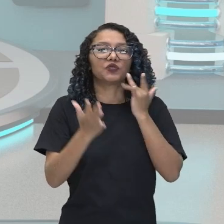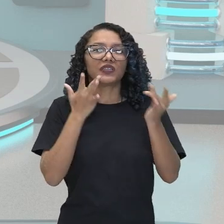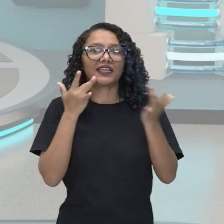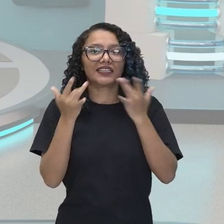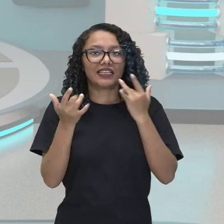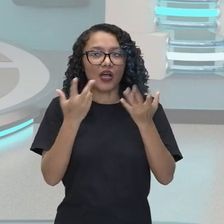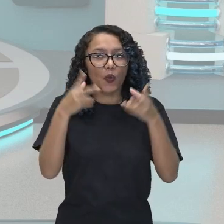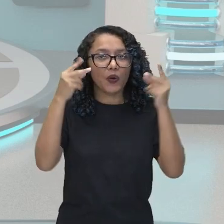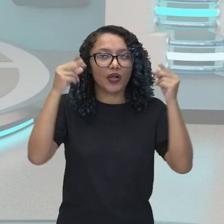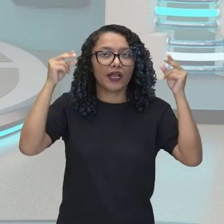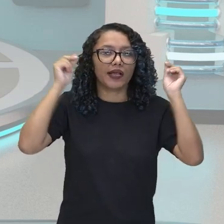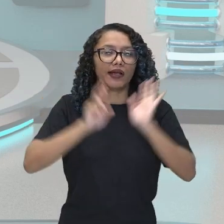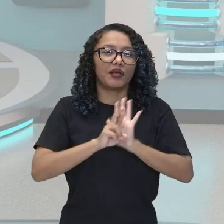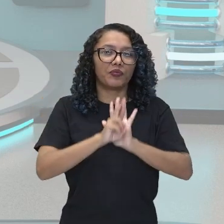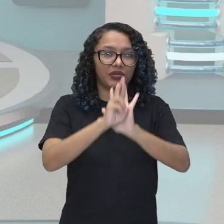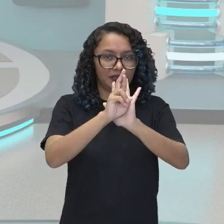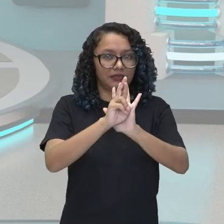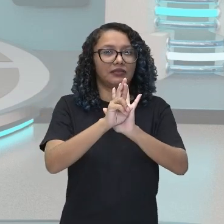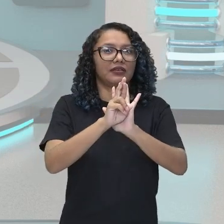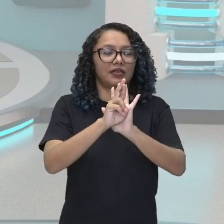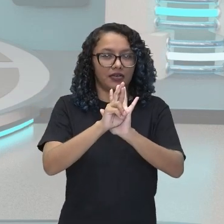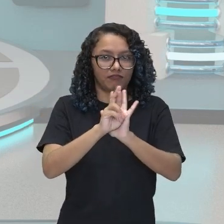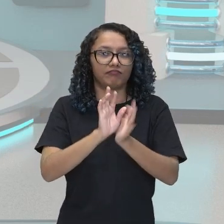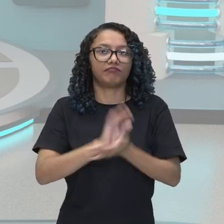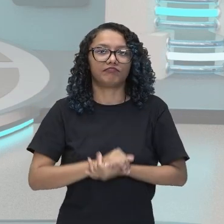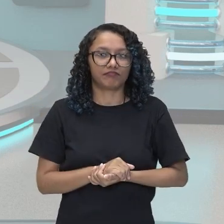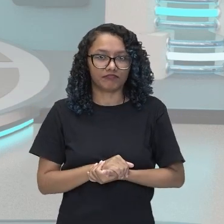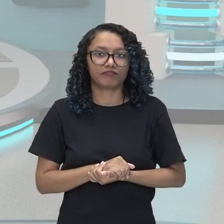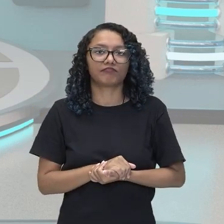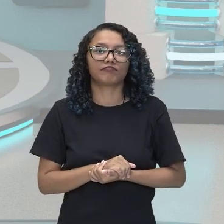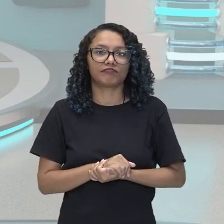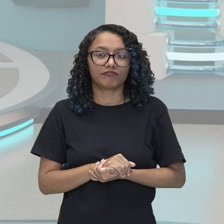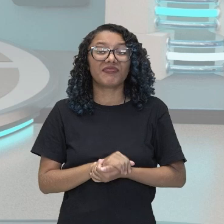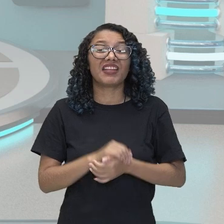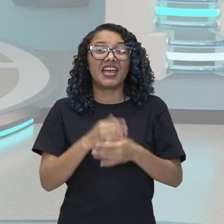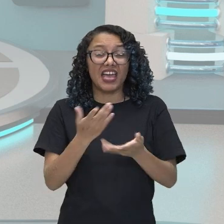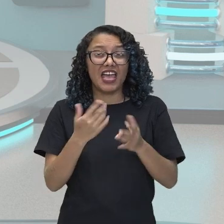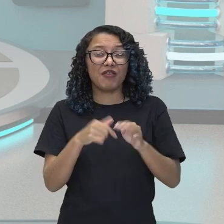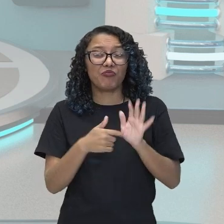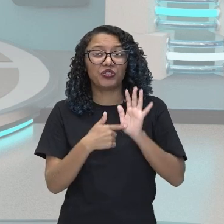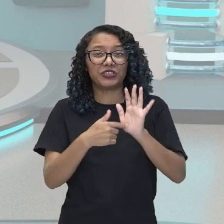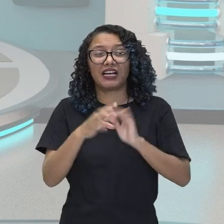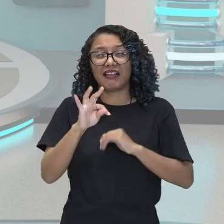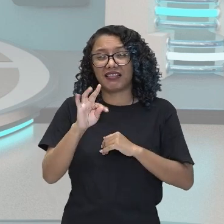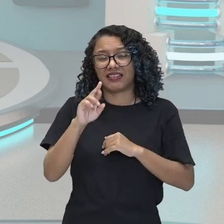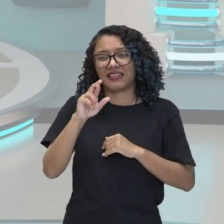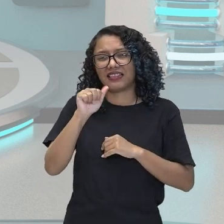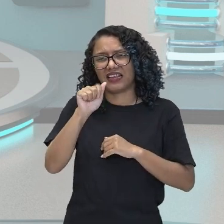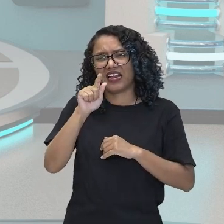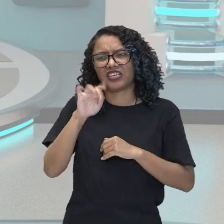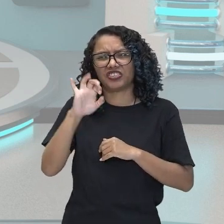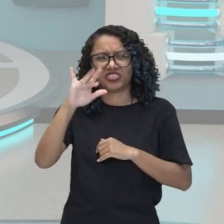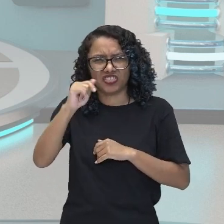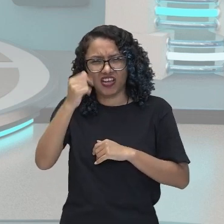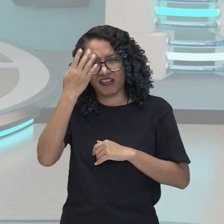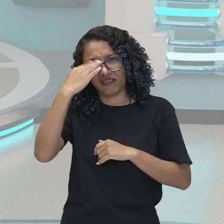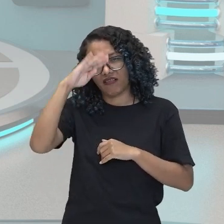tipo de ópera que são as tragédias. Isso que vem lá da Grécia Antiga. Então, a maioria